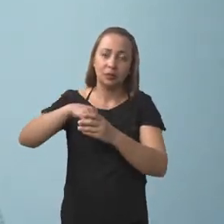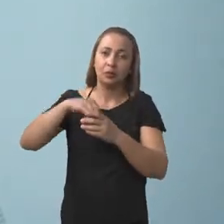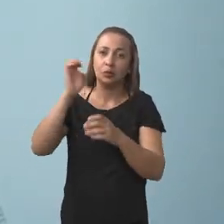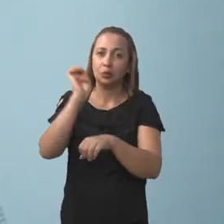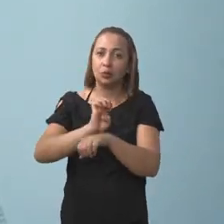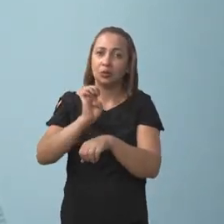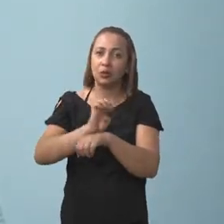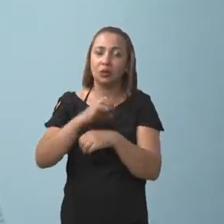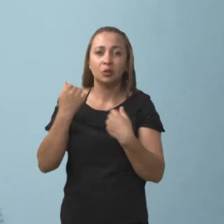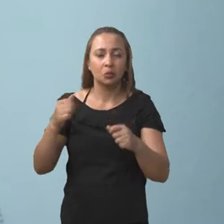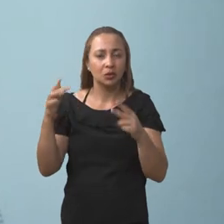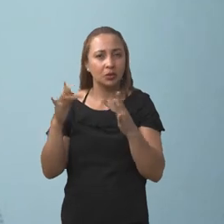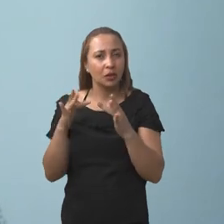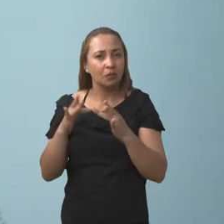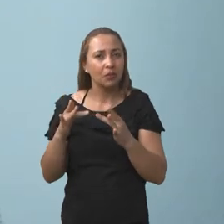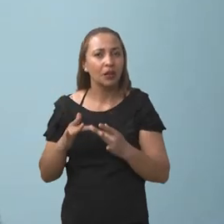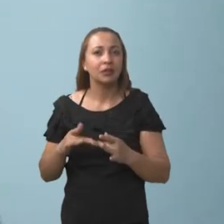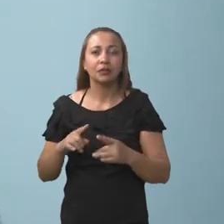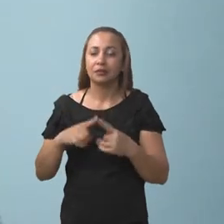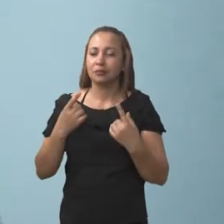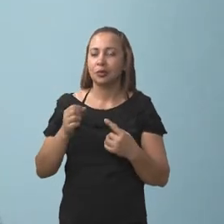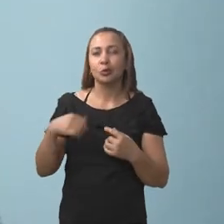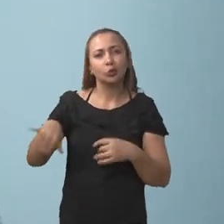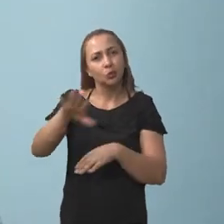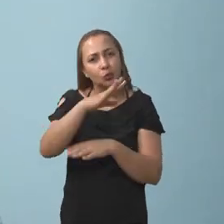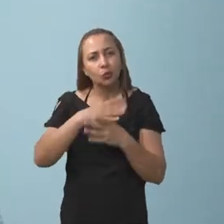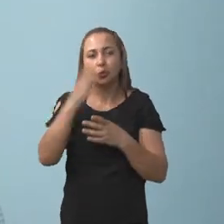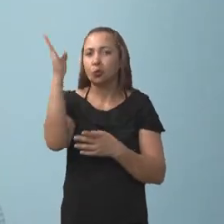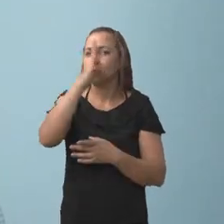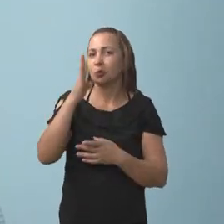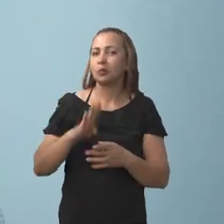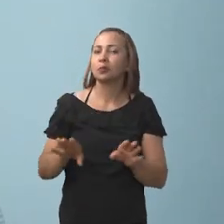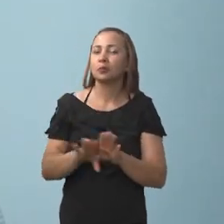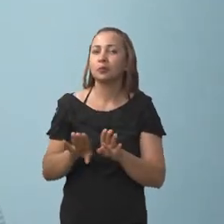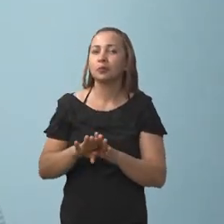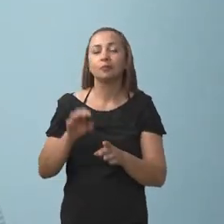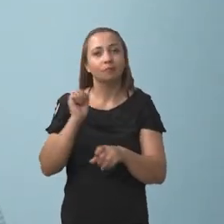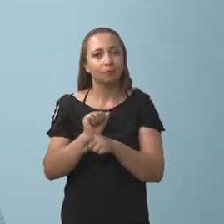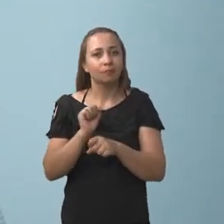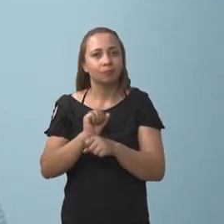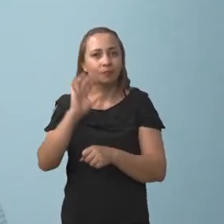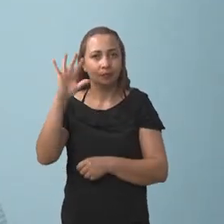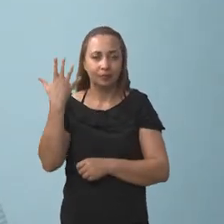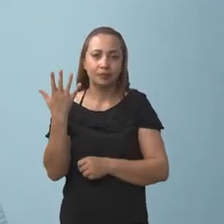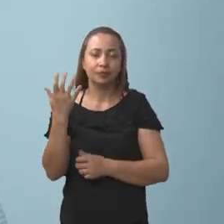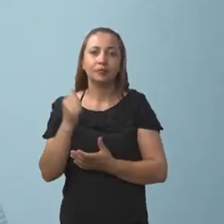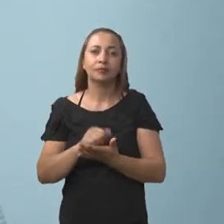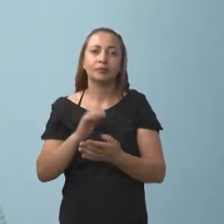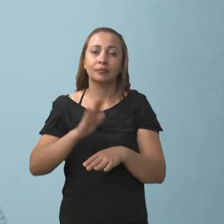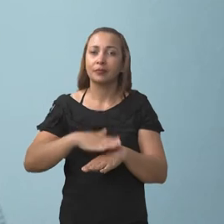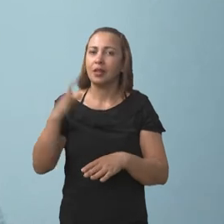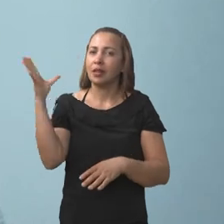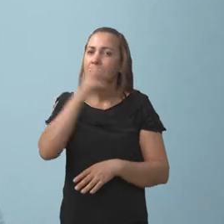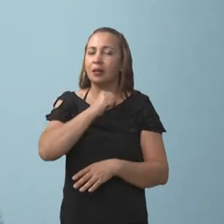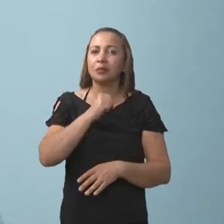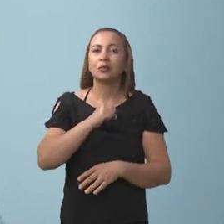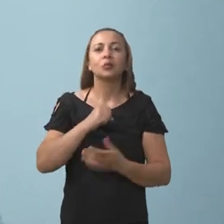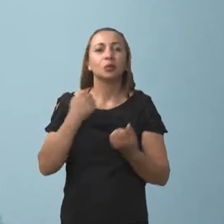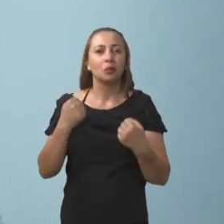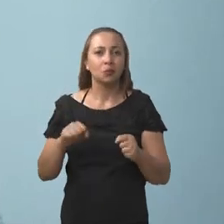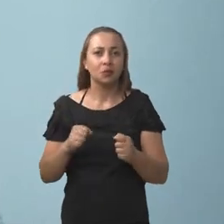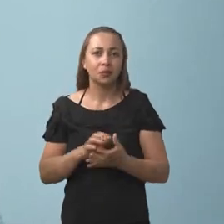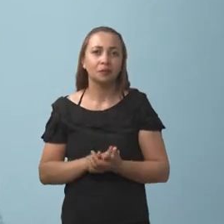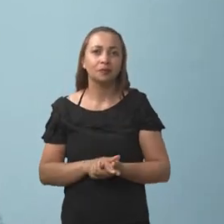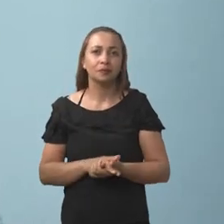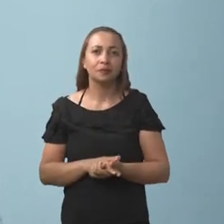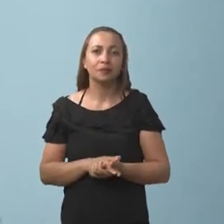Estado ela possa ser aplicada não só aqui, mas em todo o Brasil e esperamos que ocorra o mais breve possível